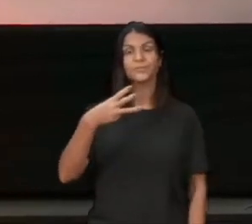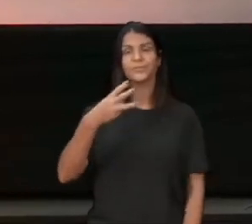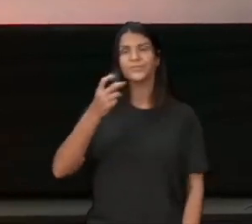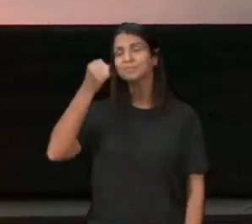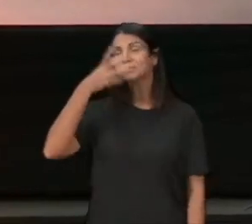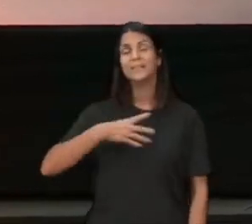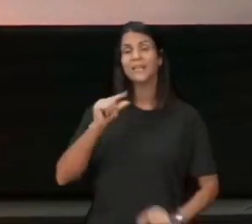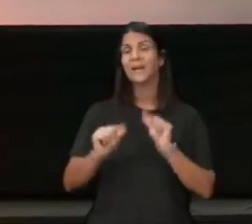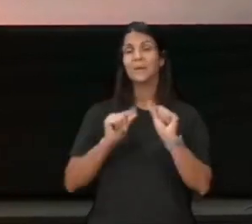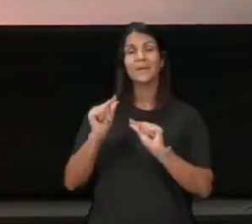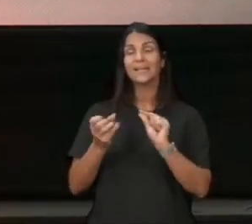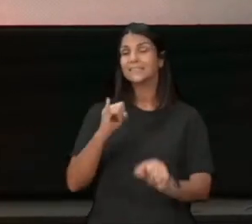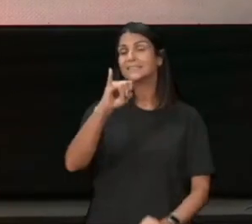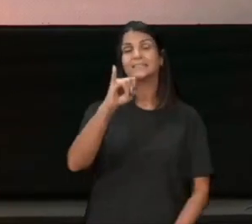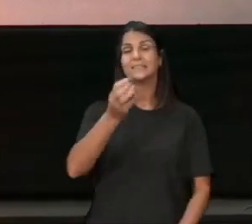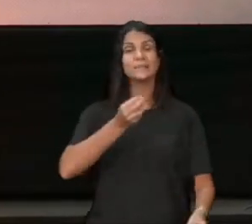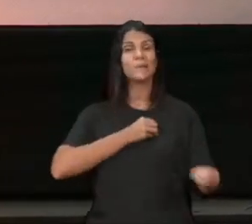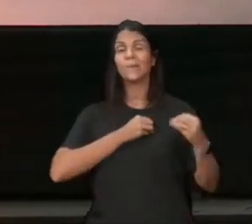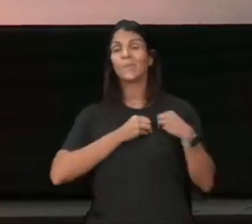seja, eu vou ser um condenado, eu também,